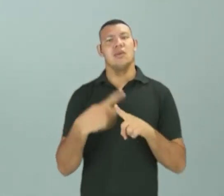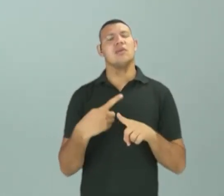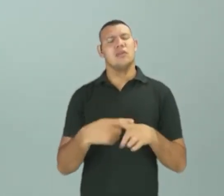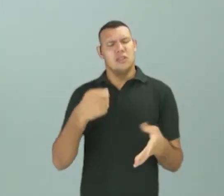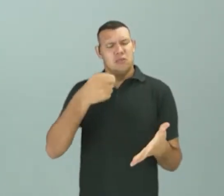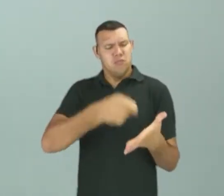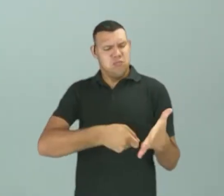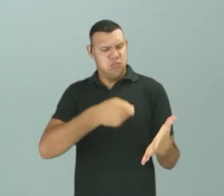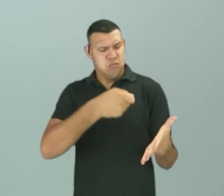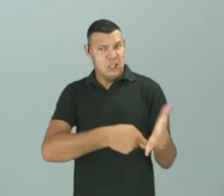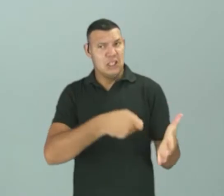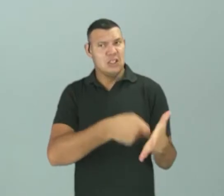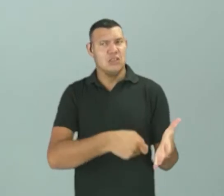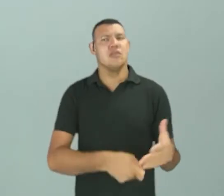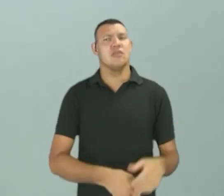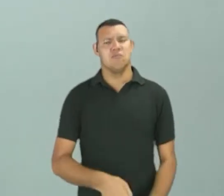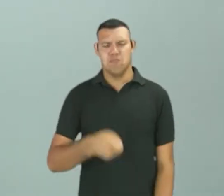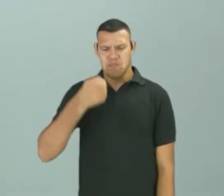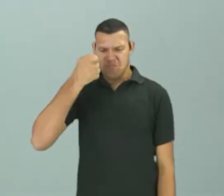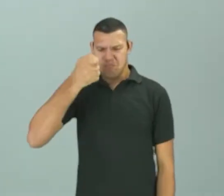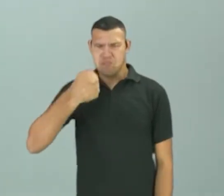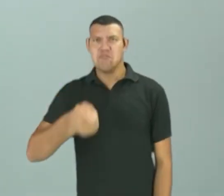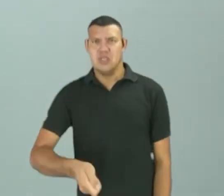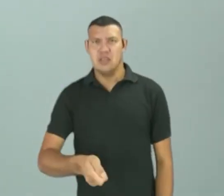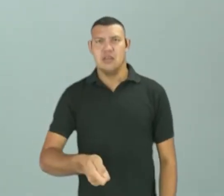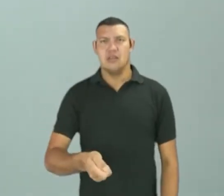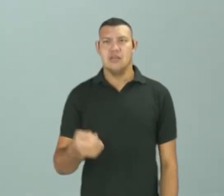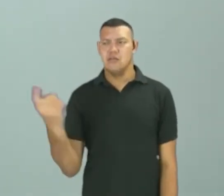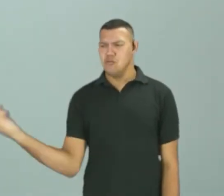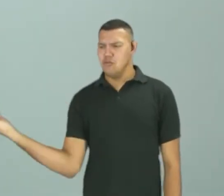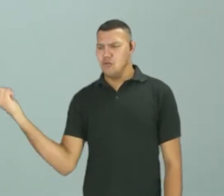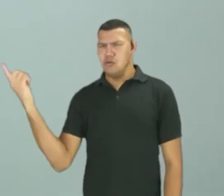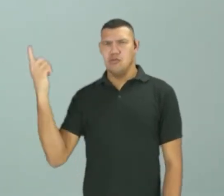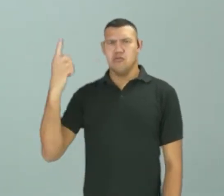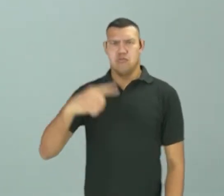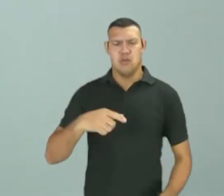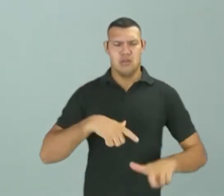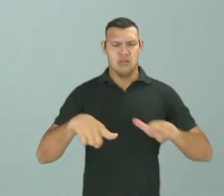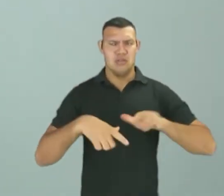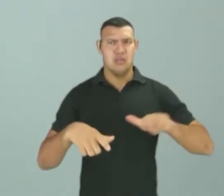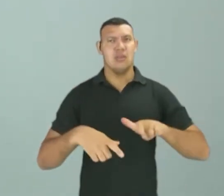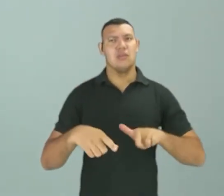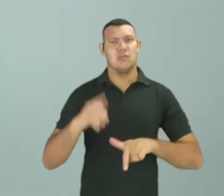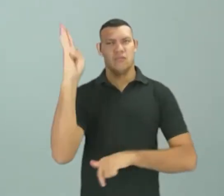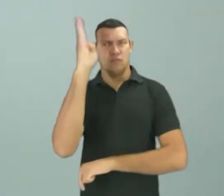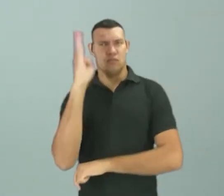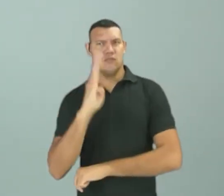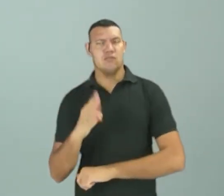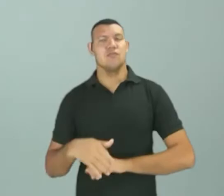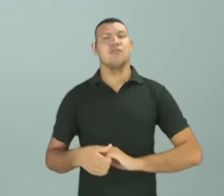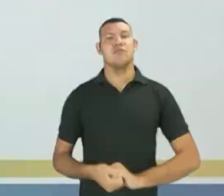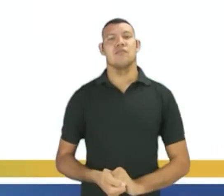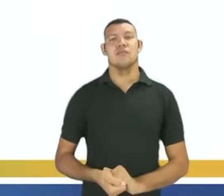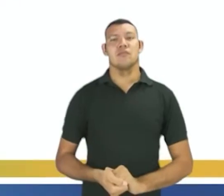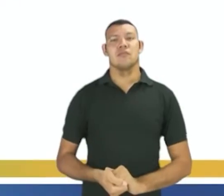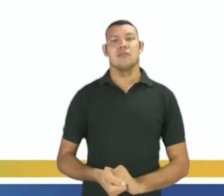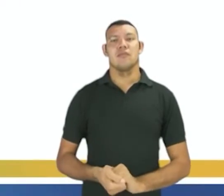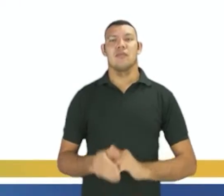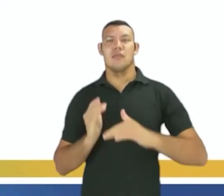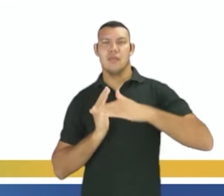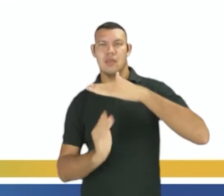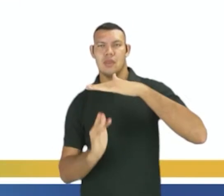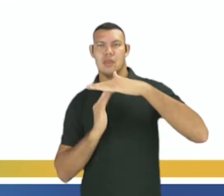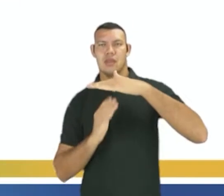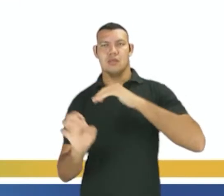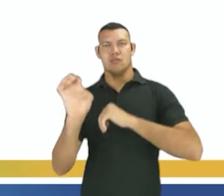foram forçados a vir a trabalhar nas lavouras aqui do Brasil. E aí os imigrantes europeus e